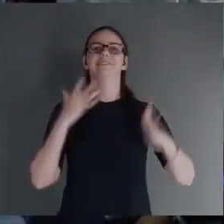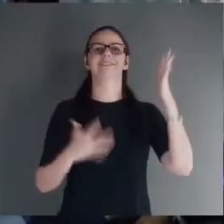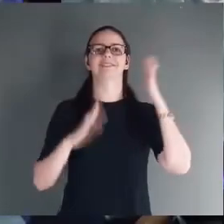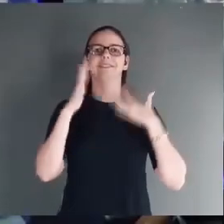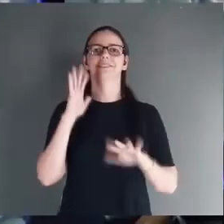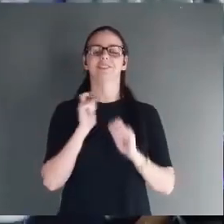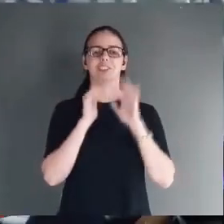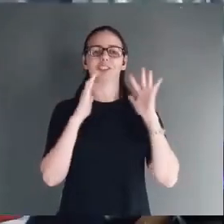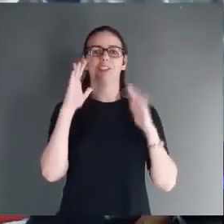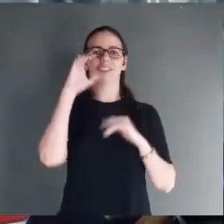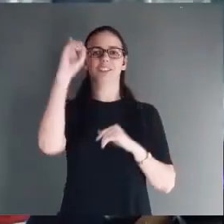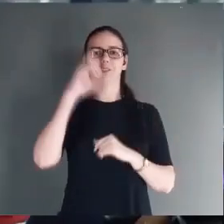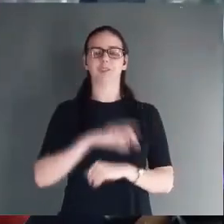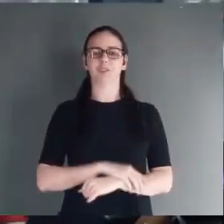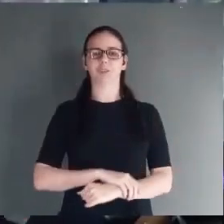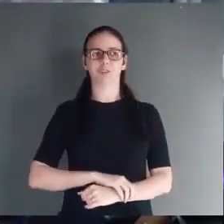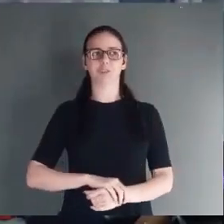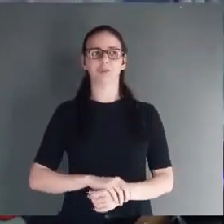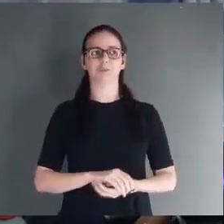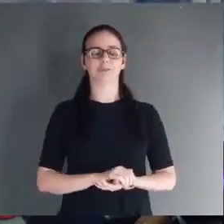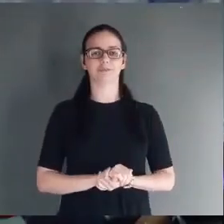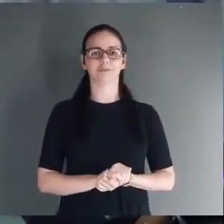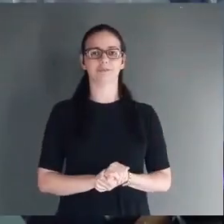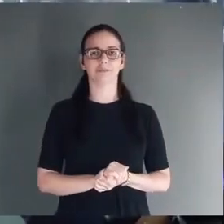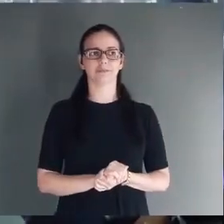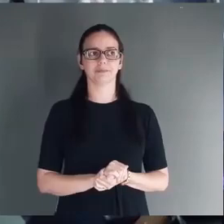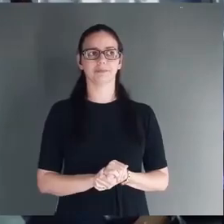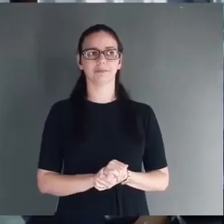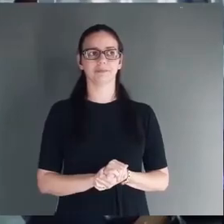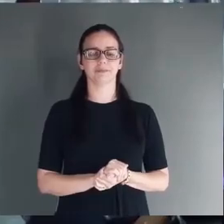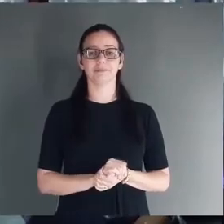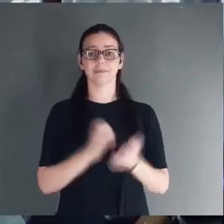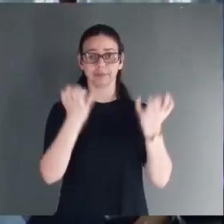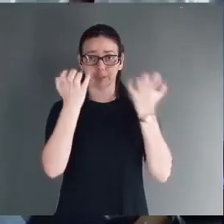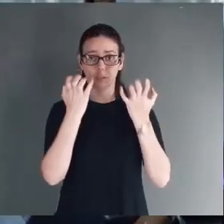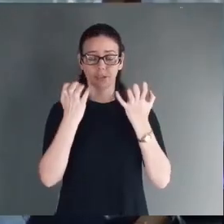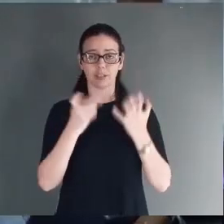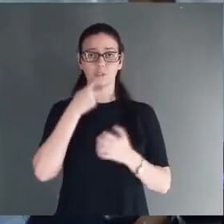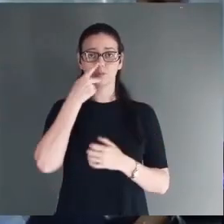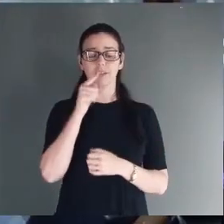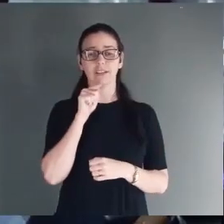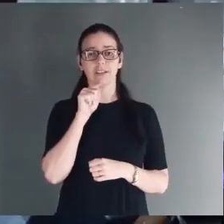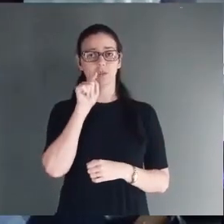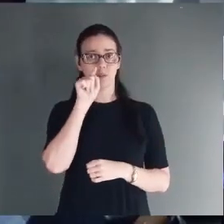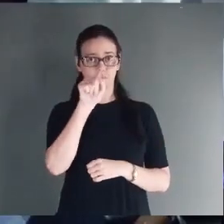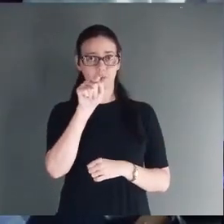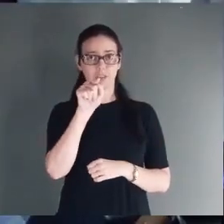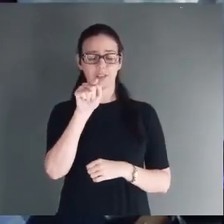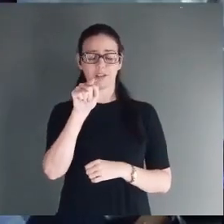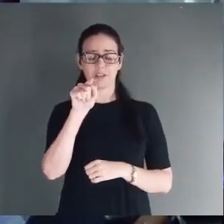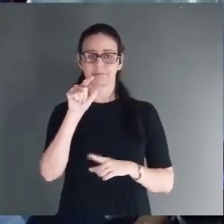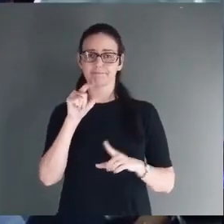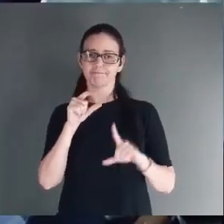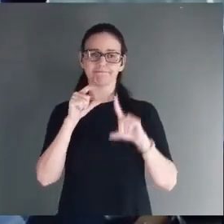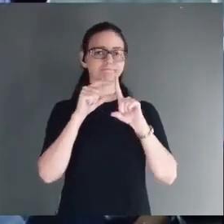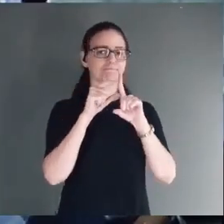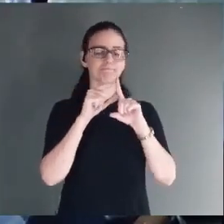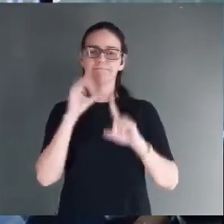Glória a Deus, queridos, eu quero dividir uma rápida palavra com vocês,